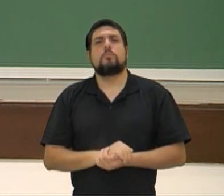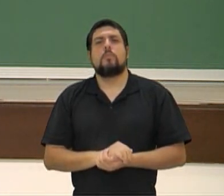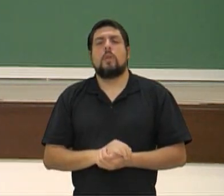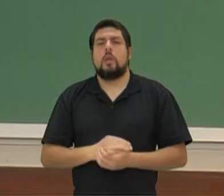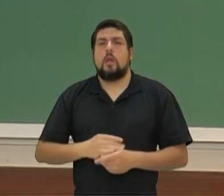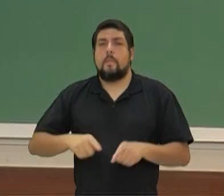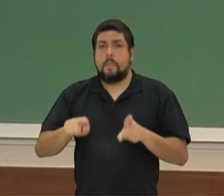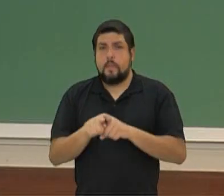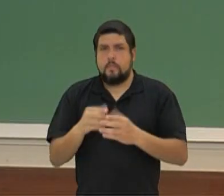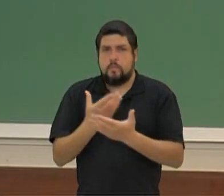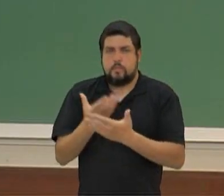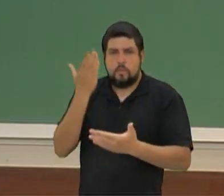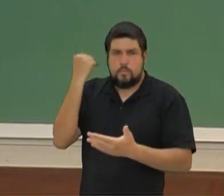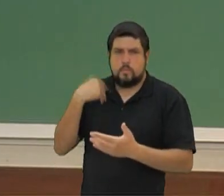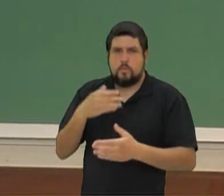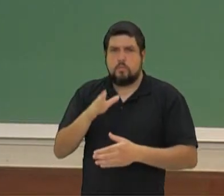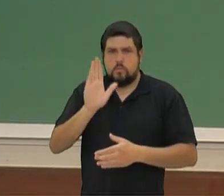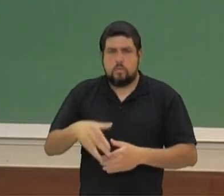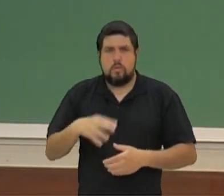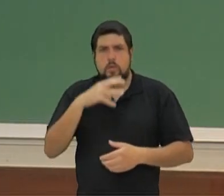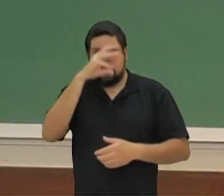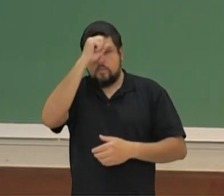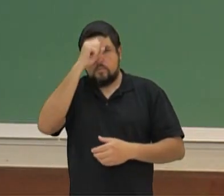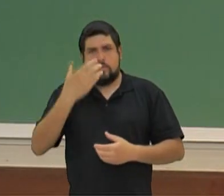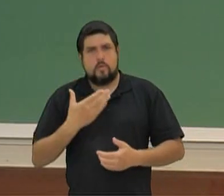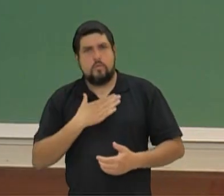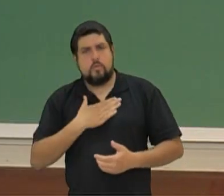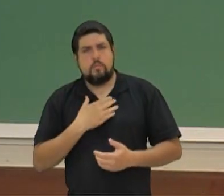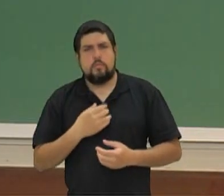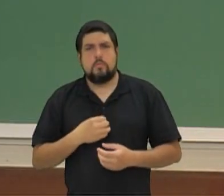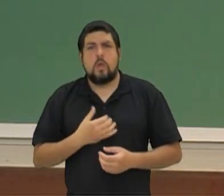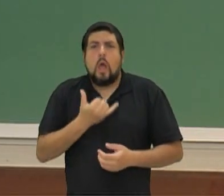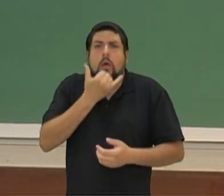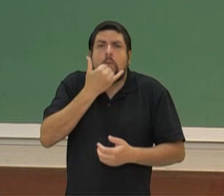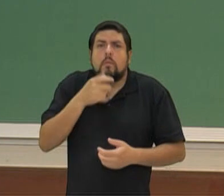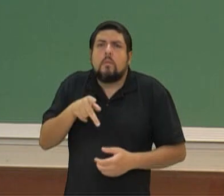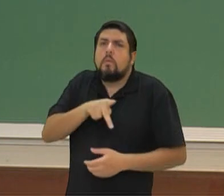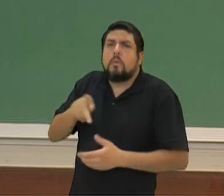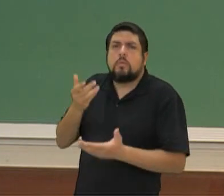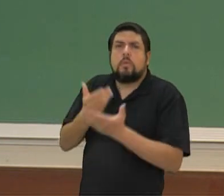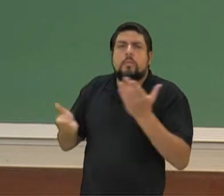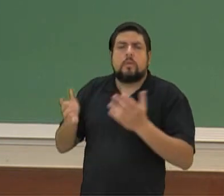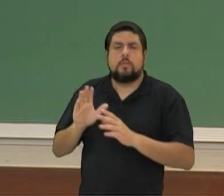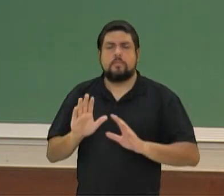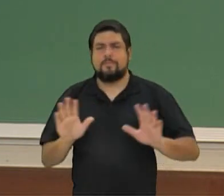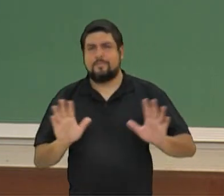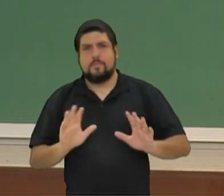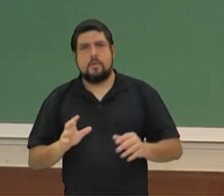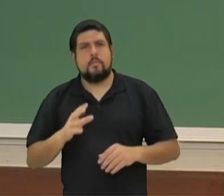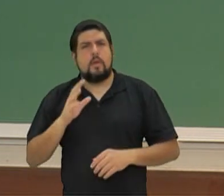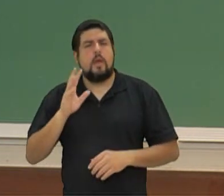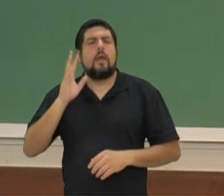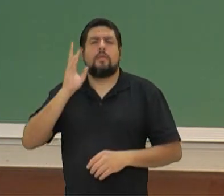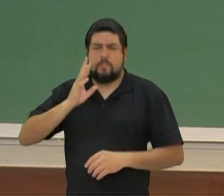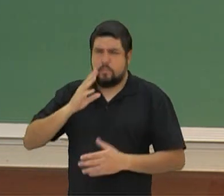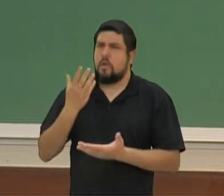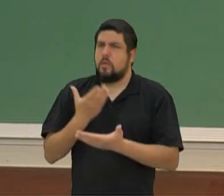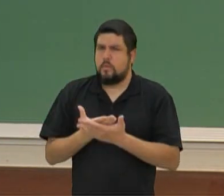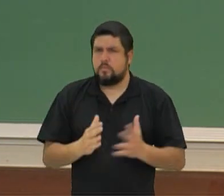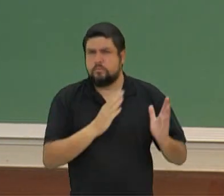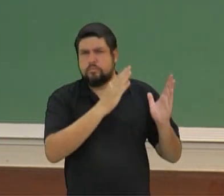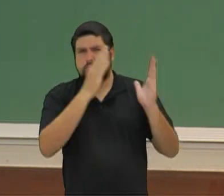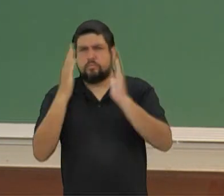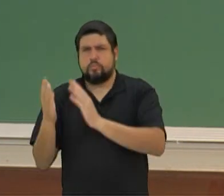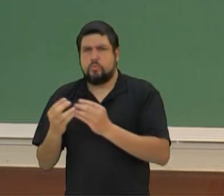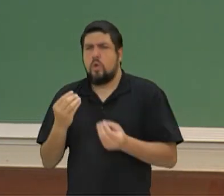passada, essa aula comigo, inclusive, poxa vida, oh, eu perdi, cara, volta lá, ficou muito massa, pegamos